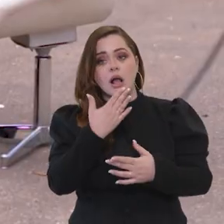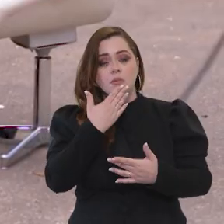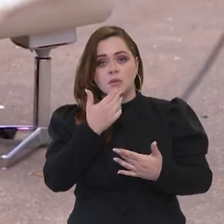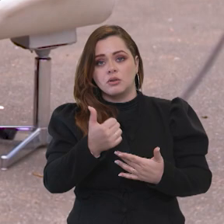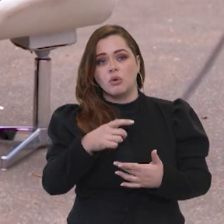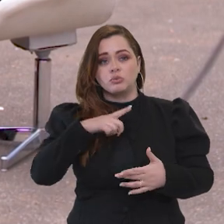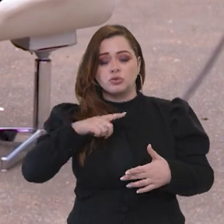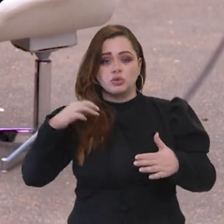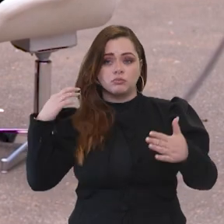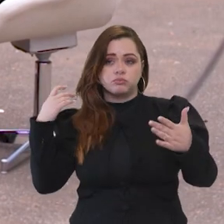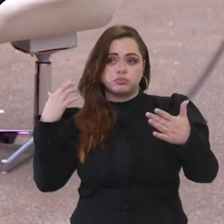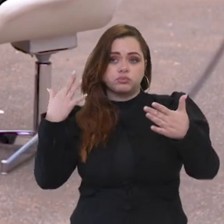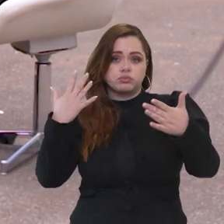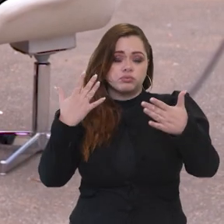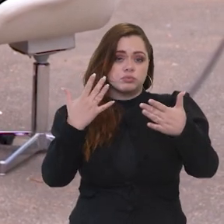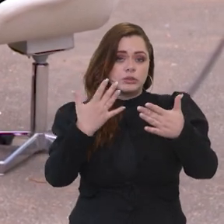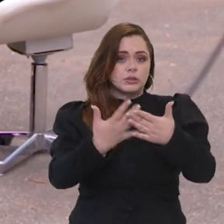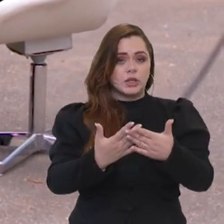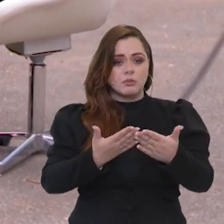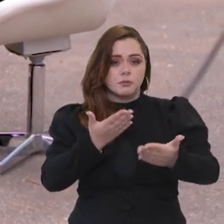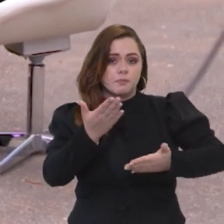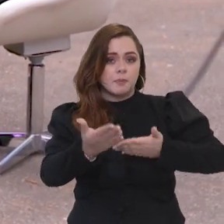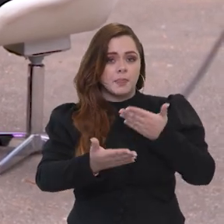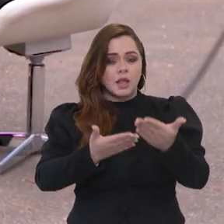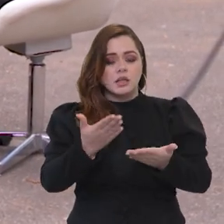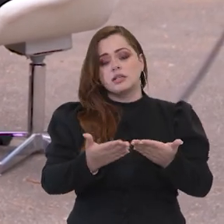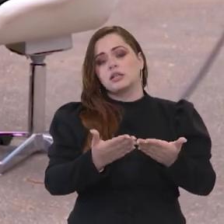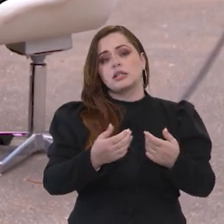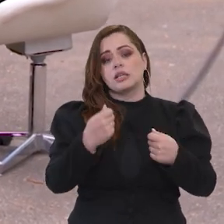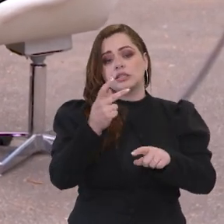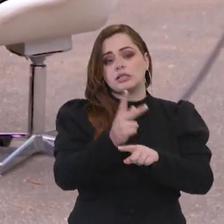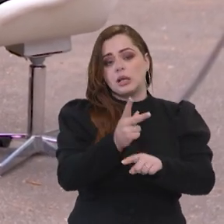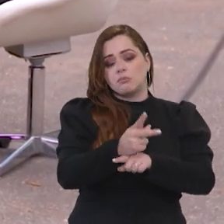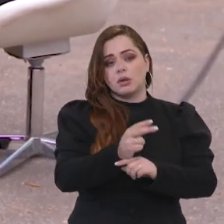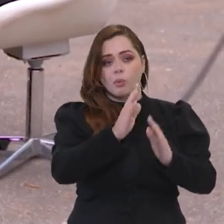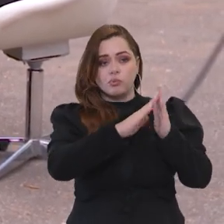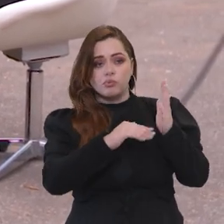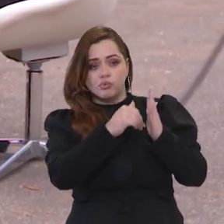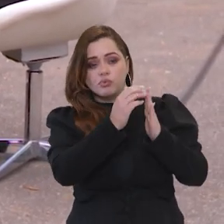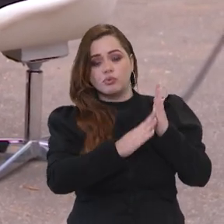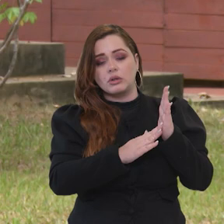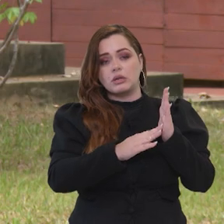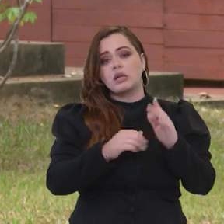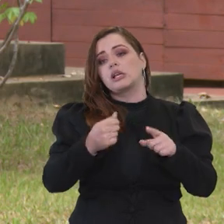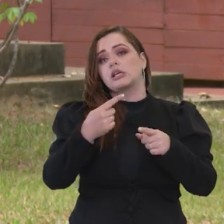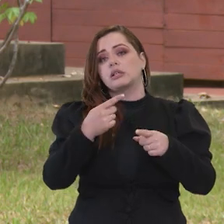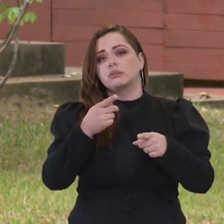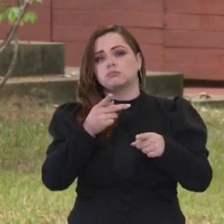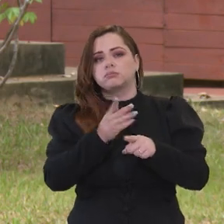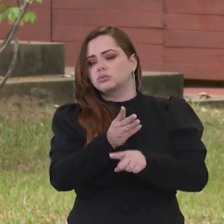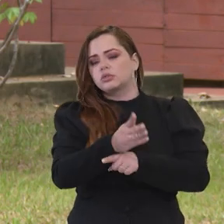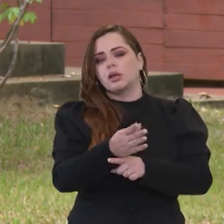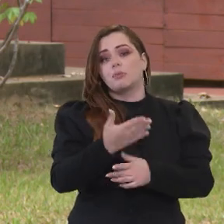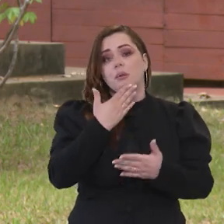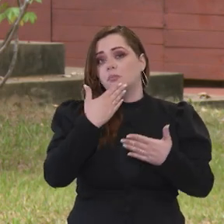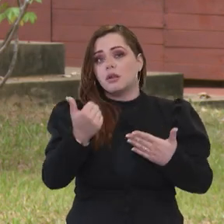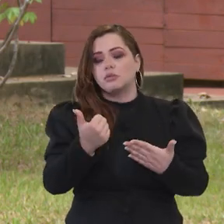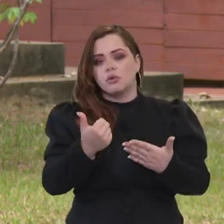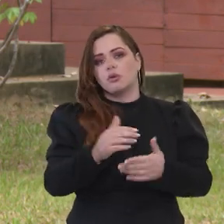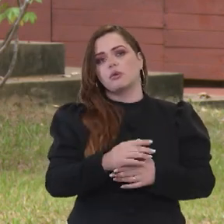tinha, ao longo do tempo, ele sempre pintadinho, sempre fazendo... Enfim, até outras